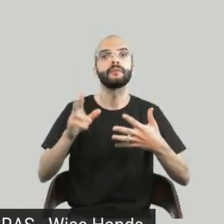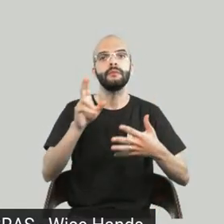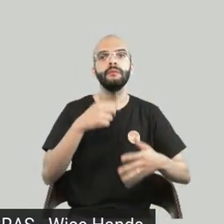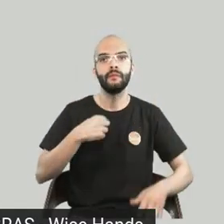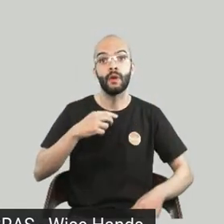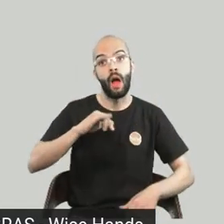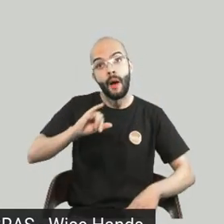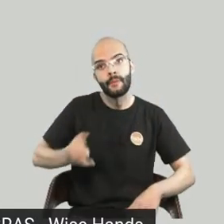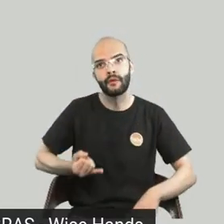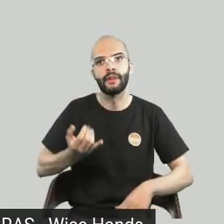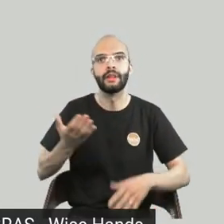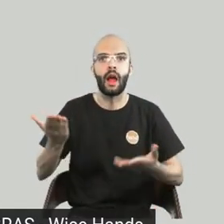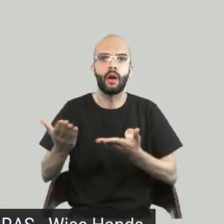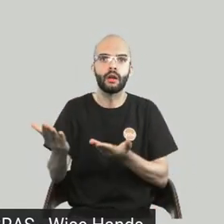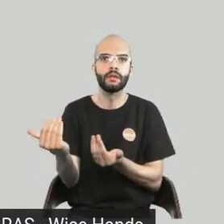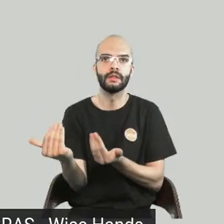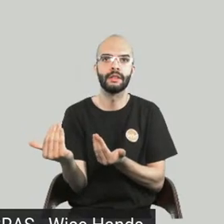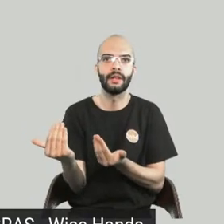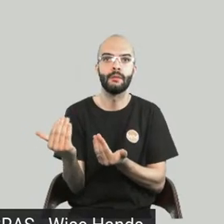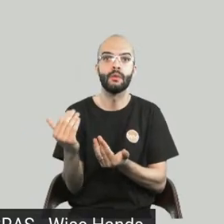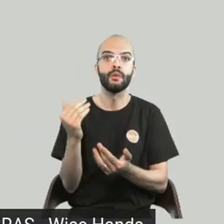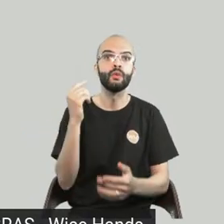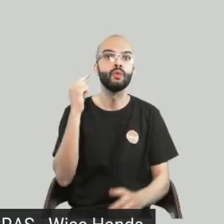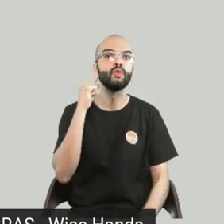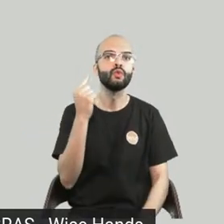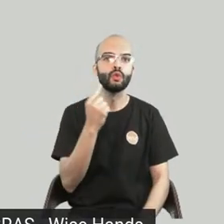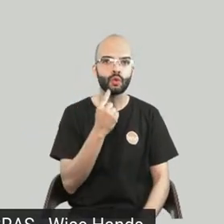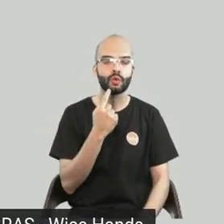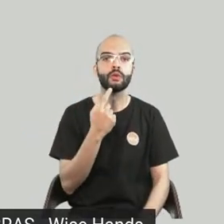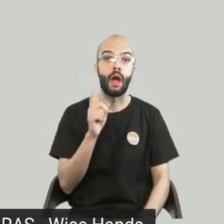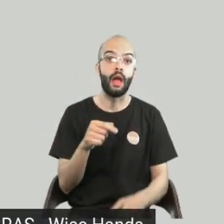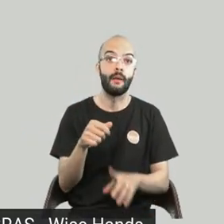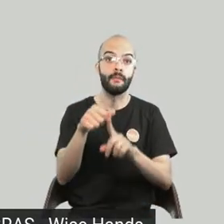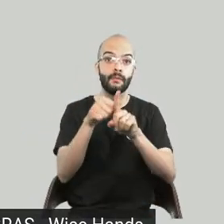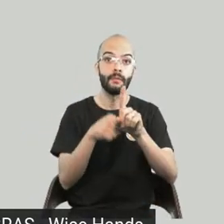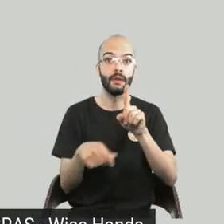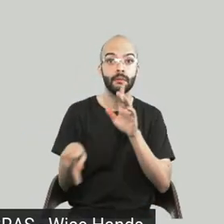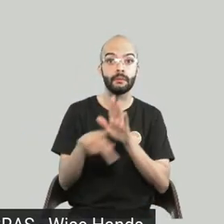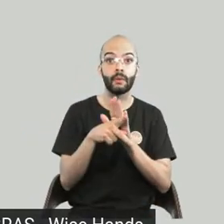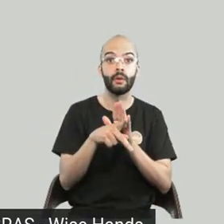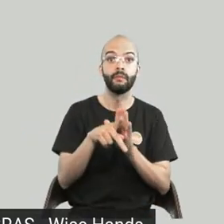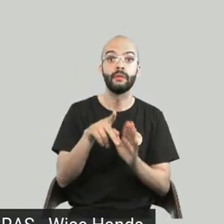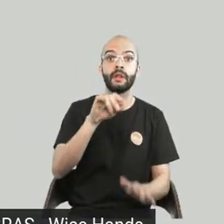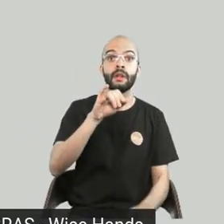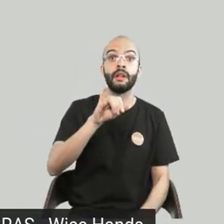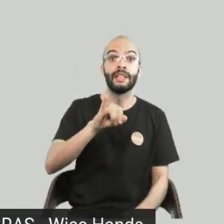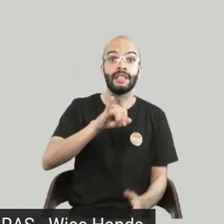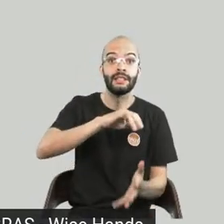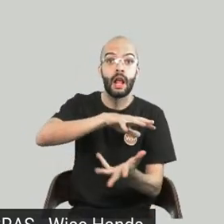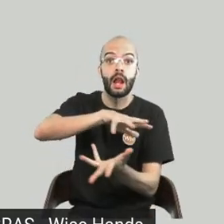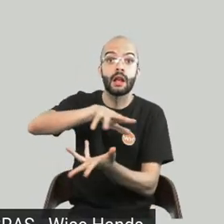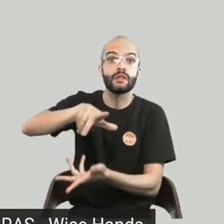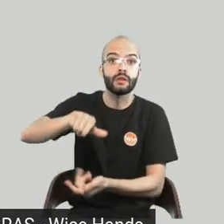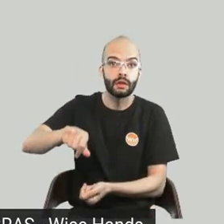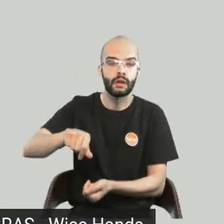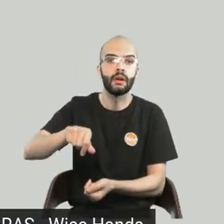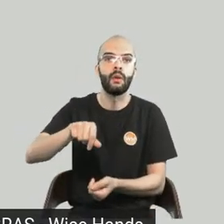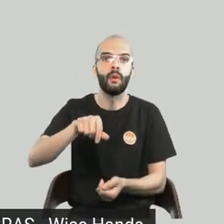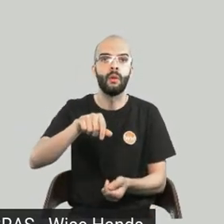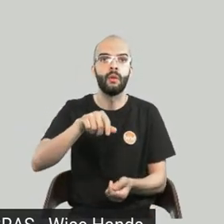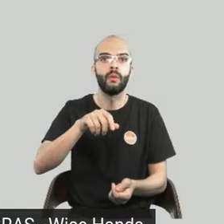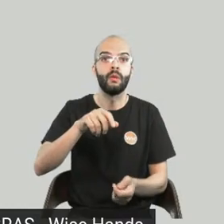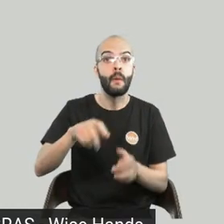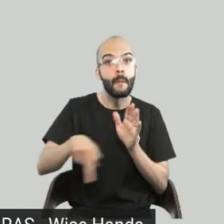cumprimentar a todos que é o mês internacional do surdo, então dia 26 é o dia